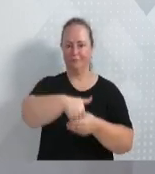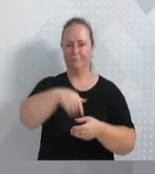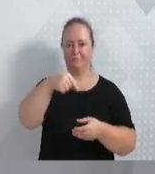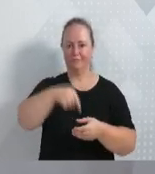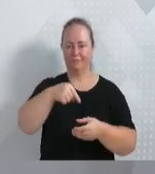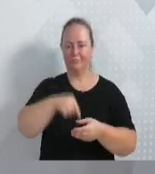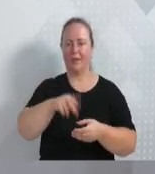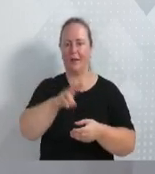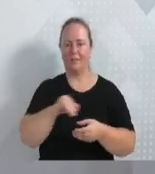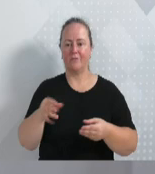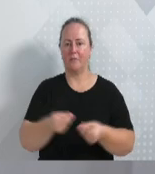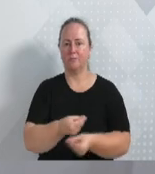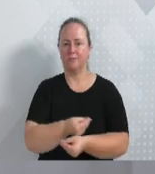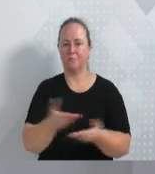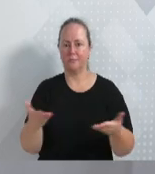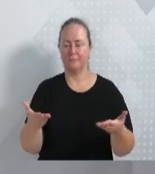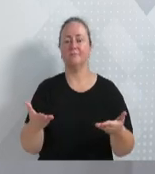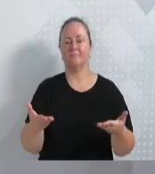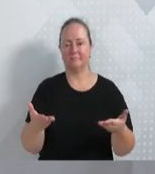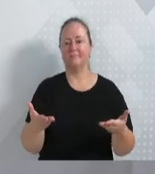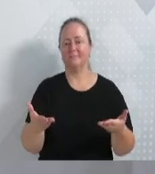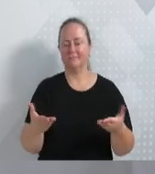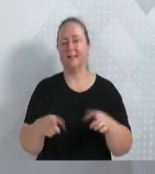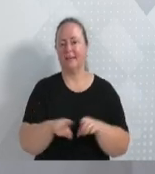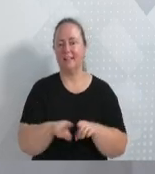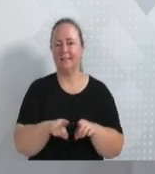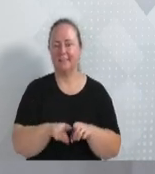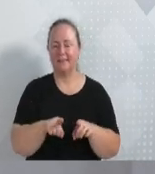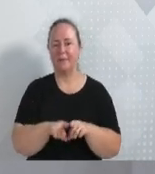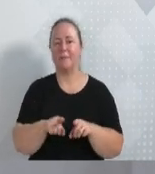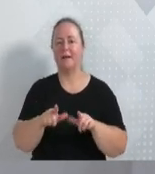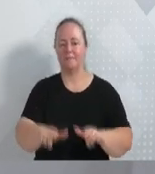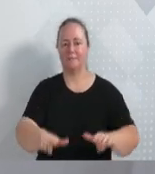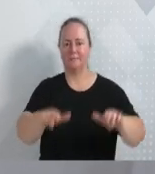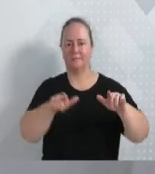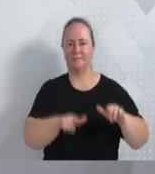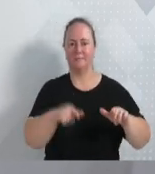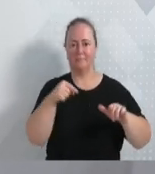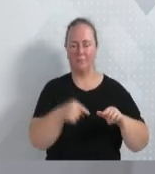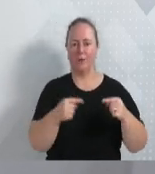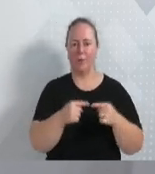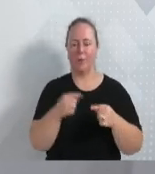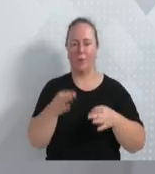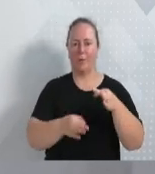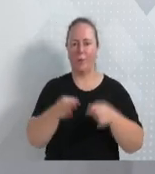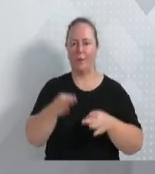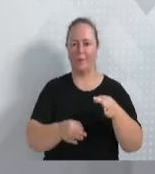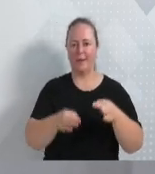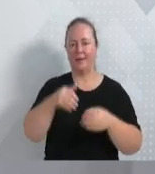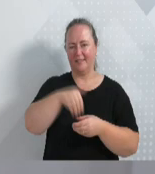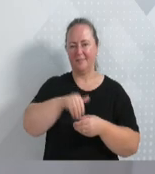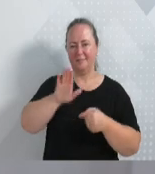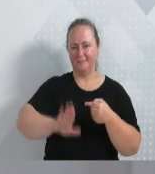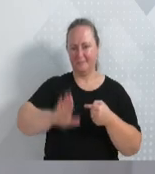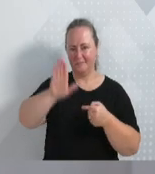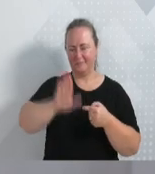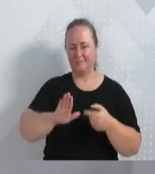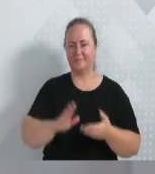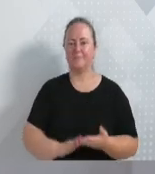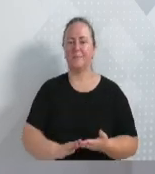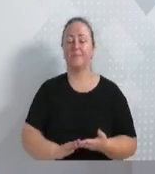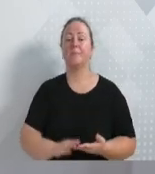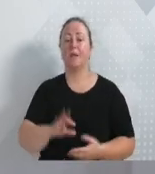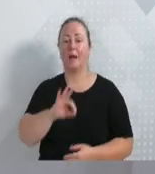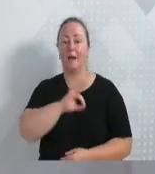regularização de títulos de eleitor, além da emissão de certidões relacionadas à Justiça Eleitoral. Teremos a Polícia